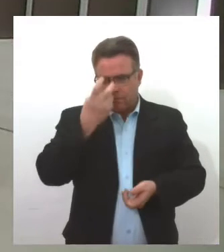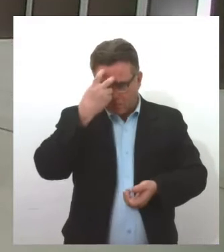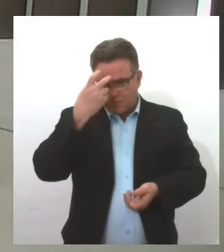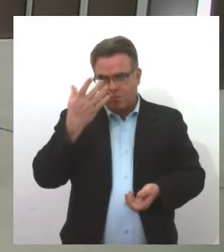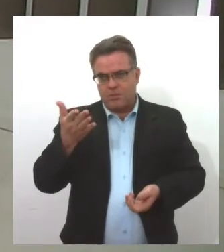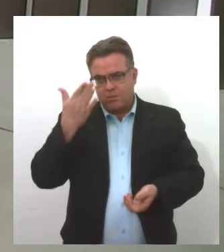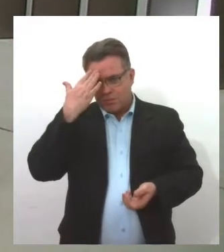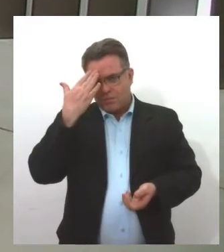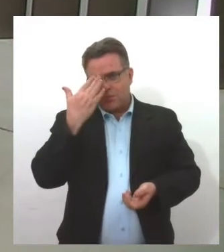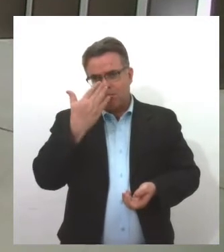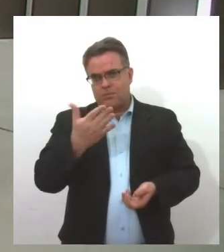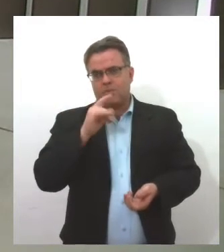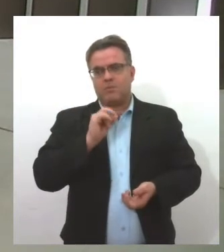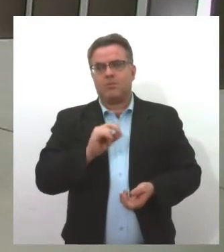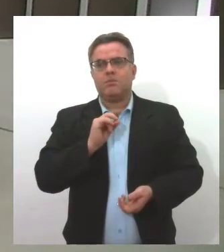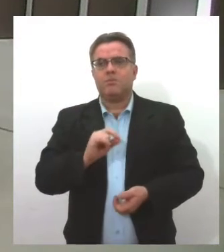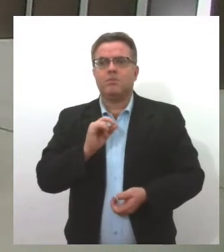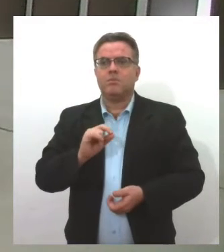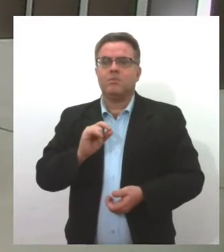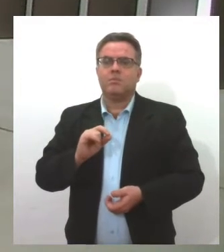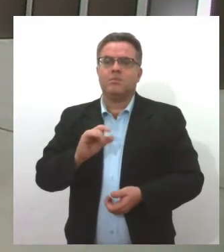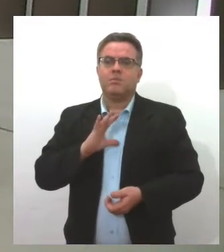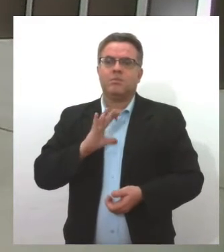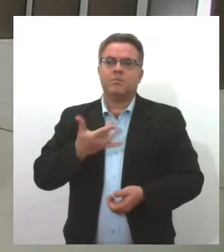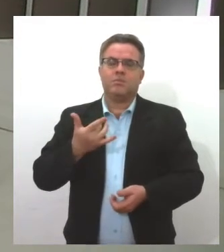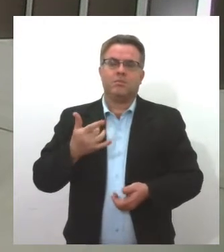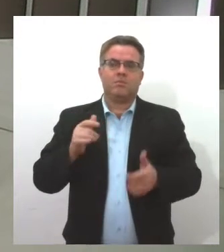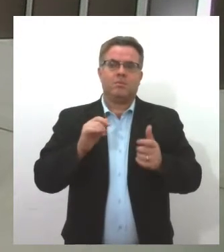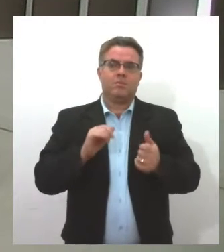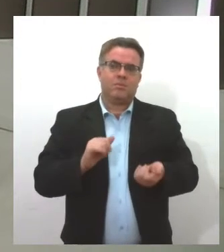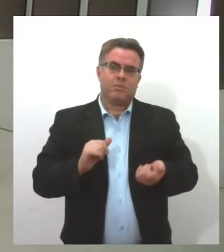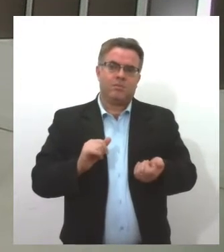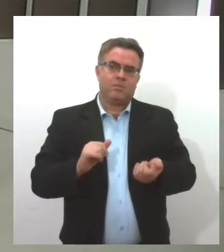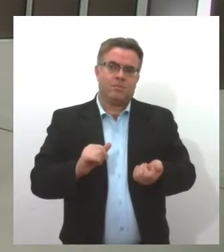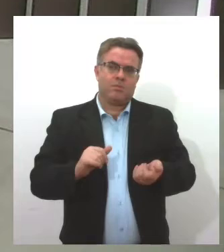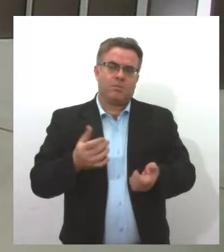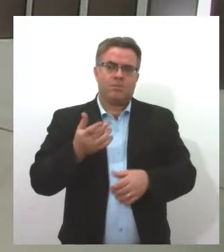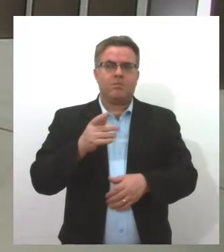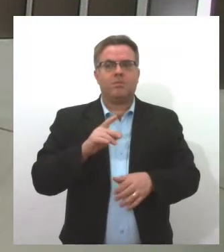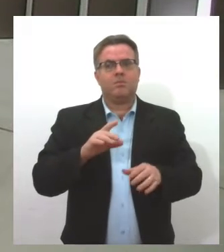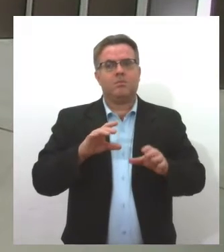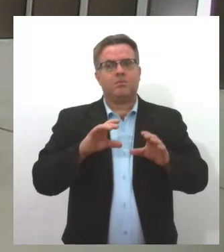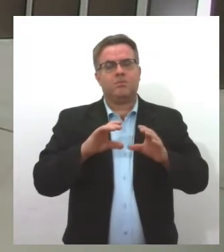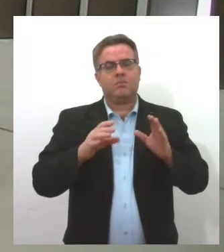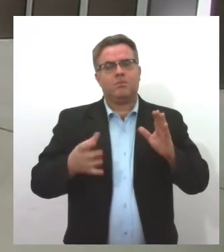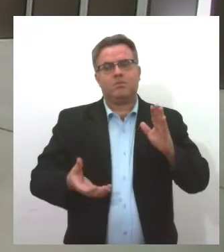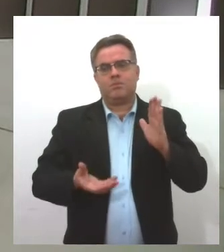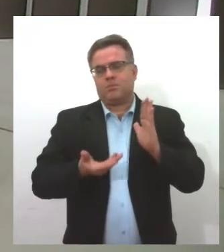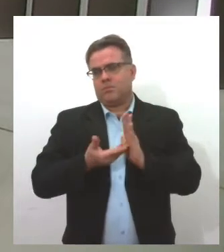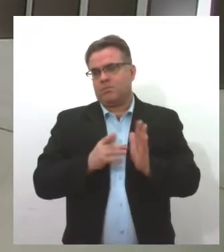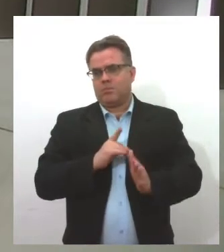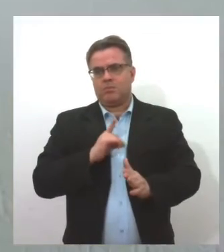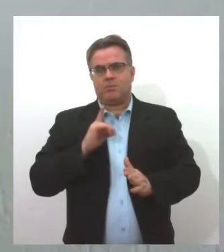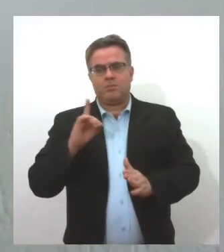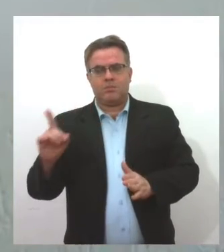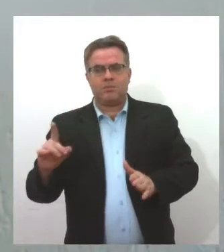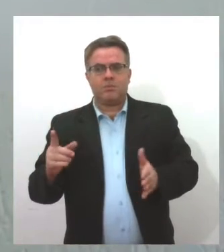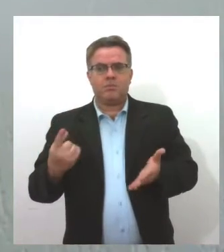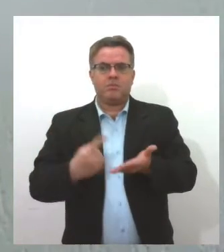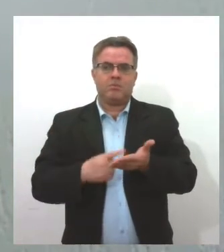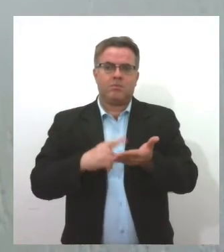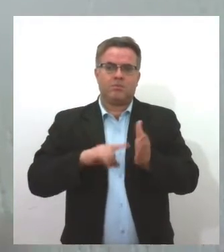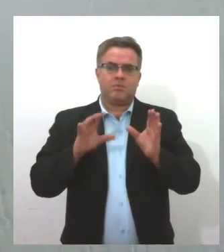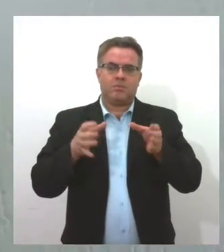iniciativa do Poder Legislativo Federal, a Comissão de Cultura do